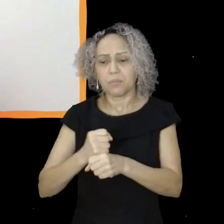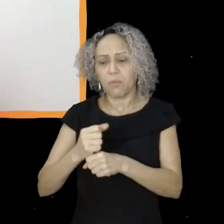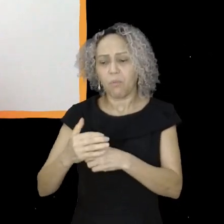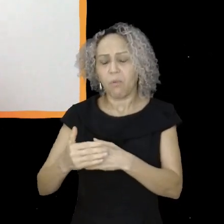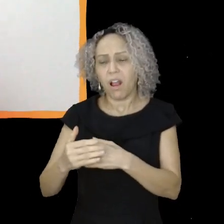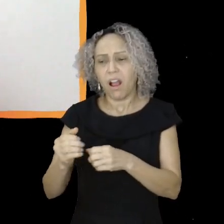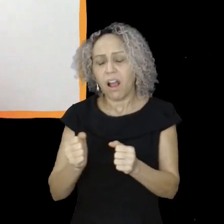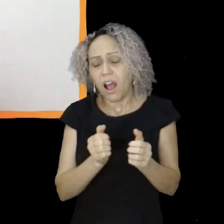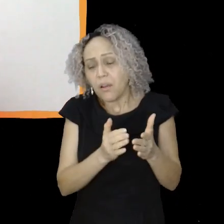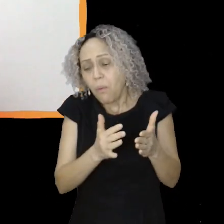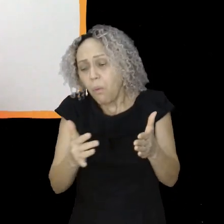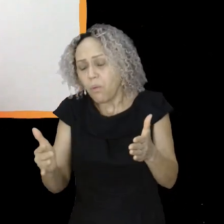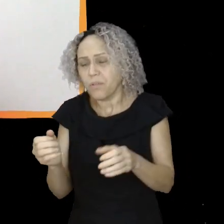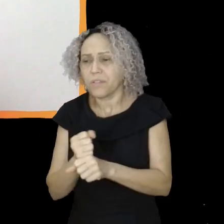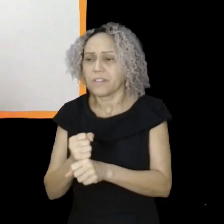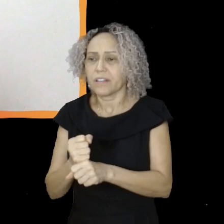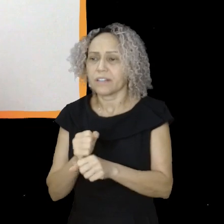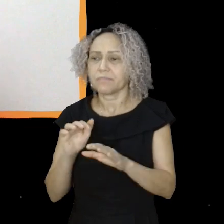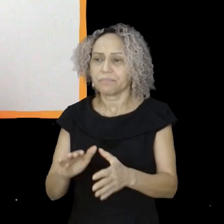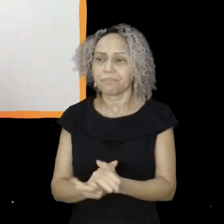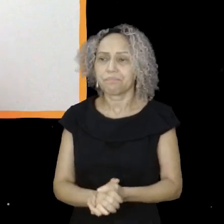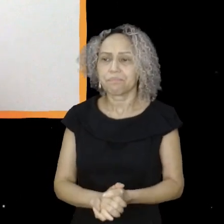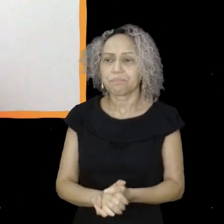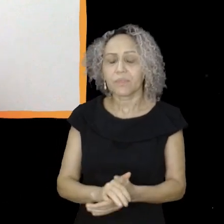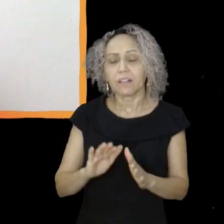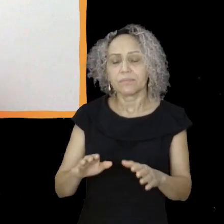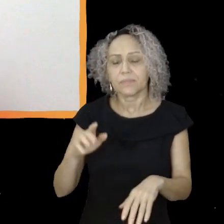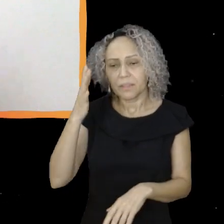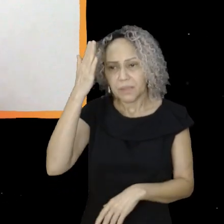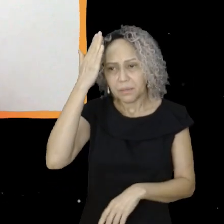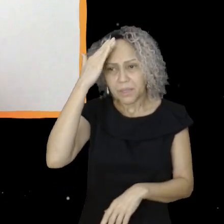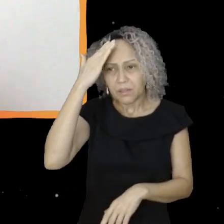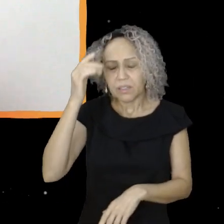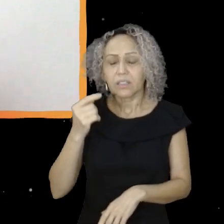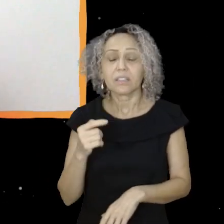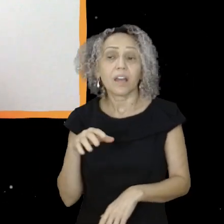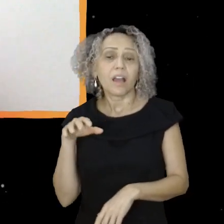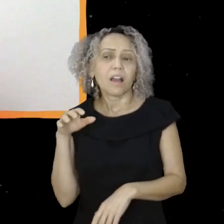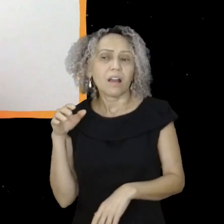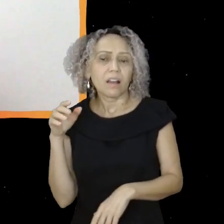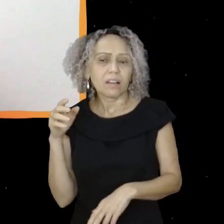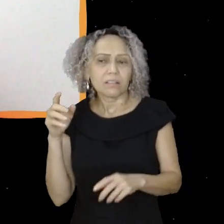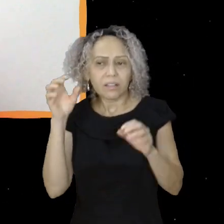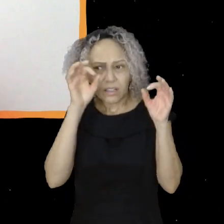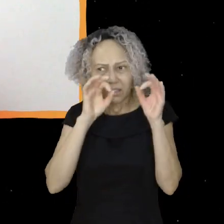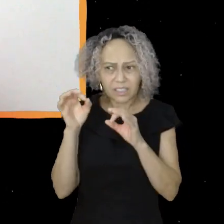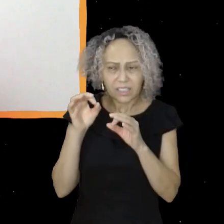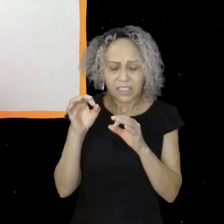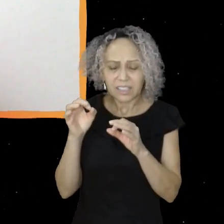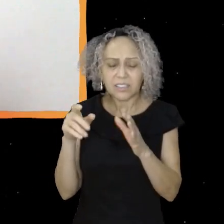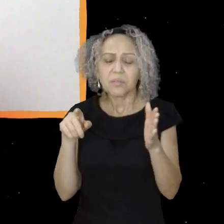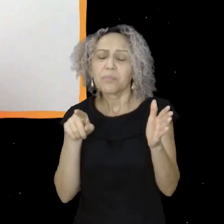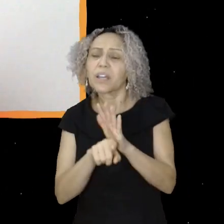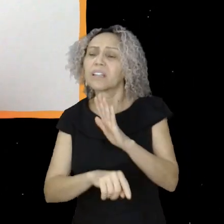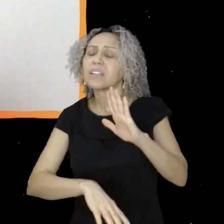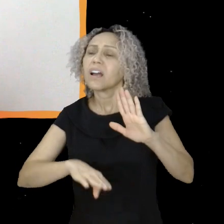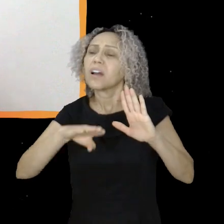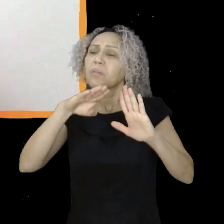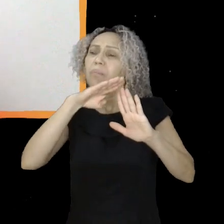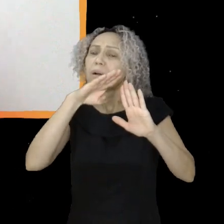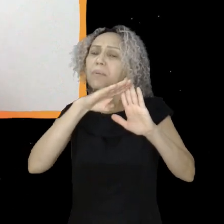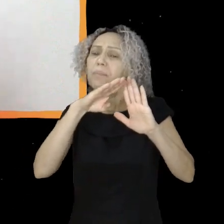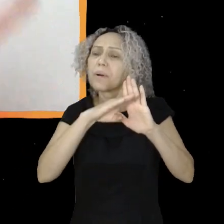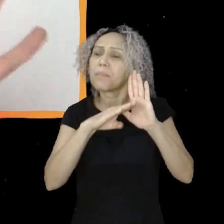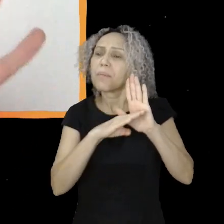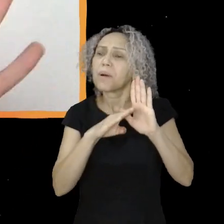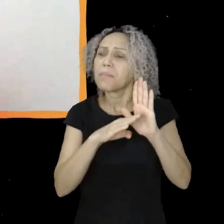Pois é, inclusive, dando um passinho atrás, assim, pra quem tá ouvindo e entender melhor, como que a sensatação de vocês, essas pautas particulares, acabaram, enfim,